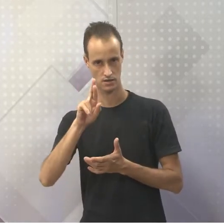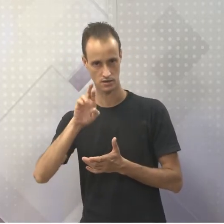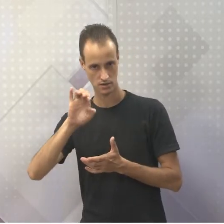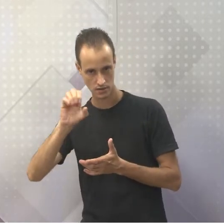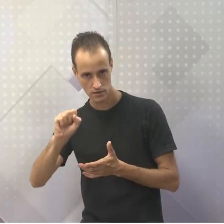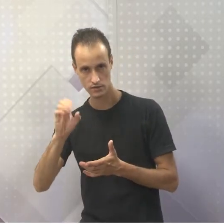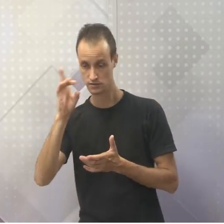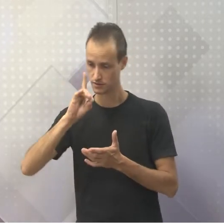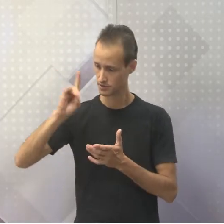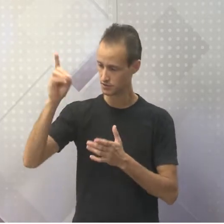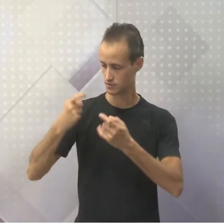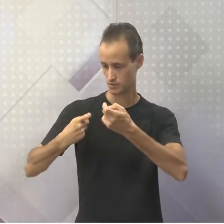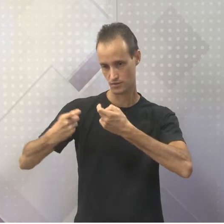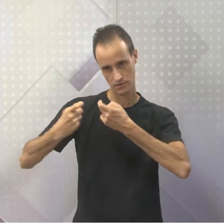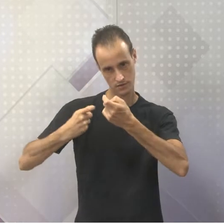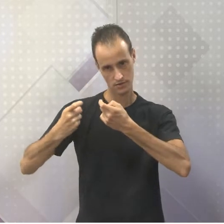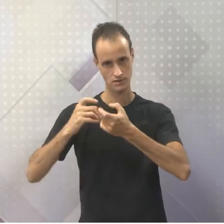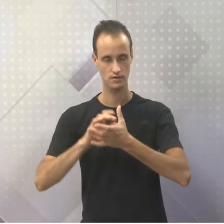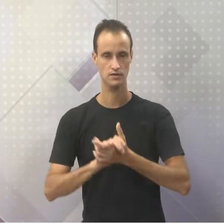Deus da guerra.